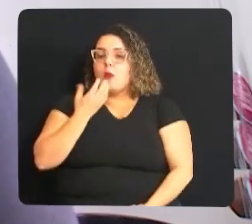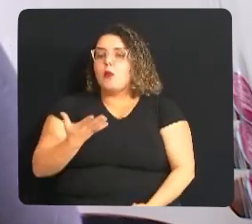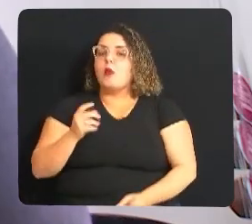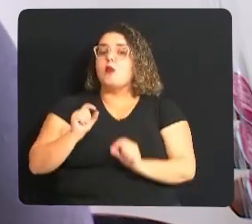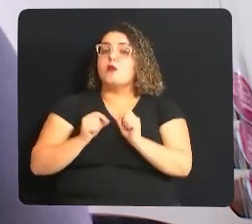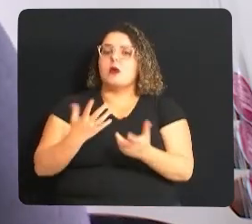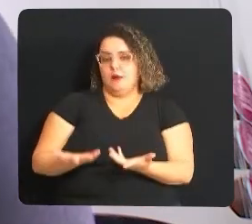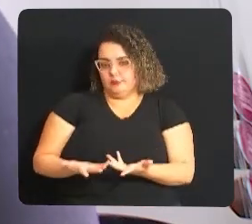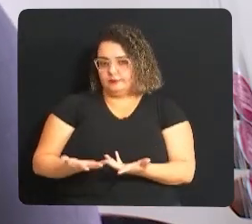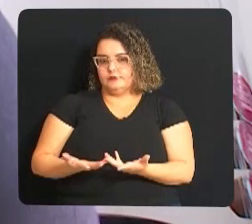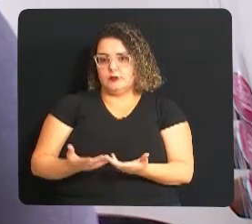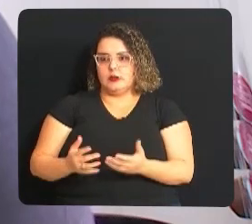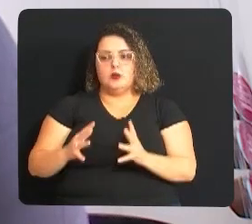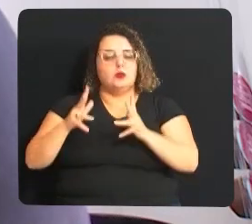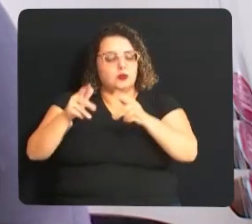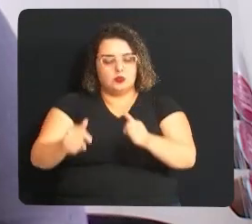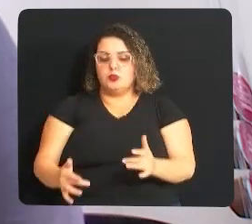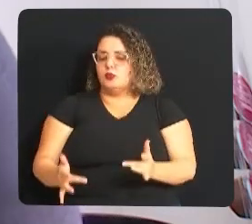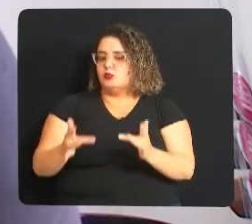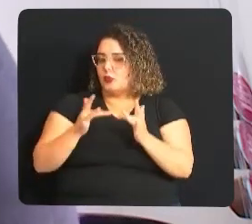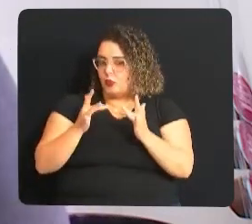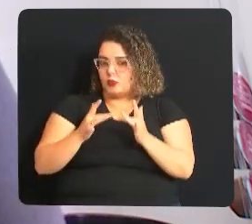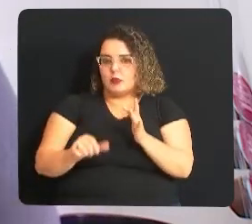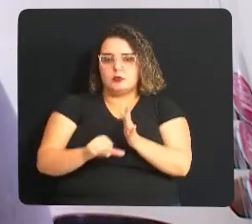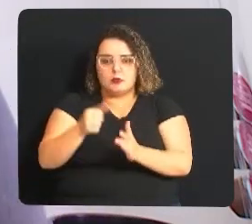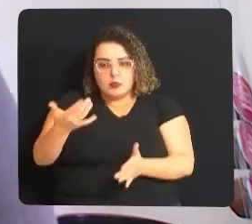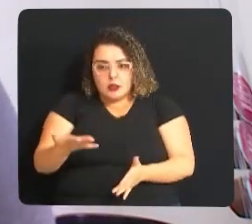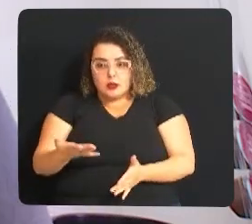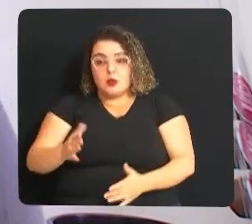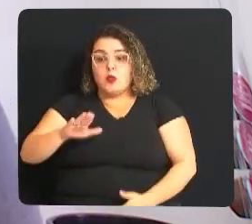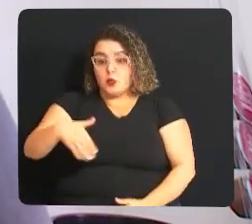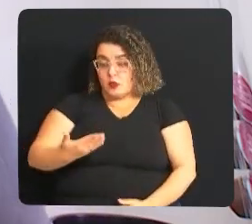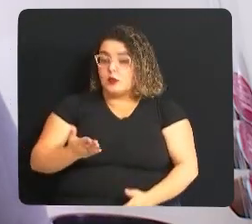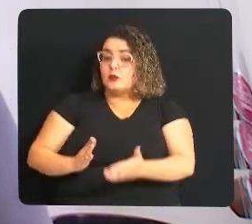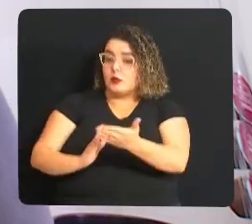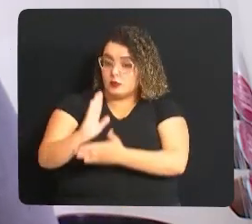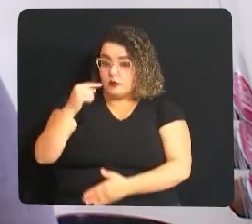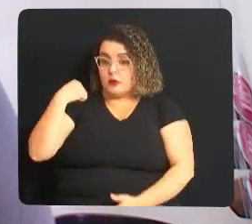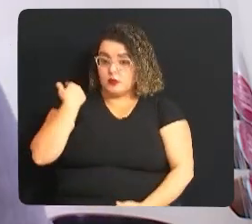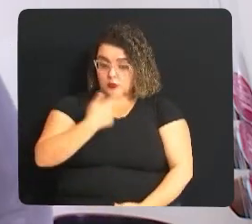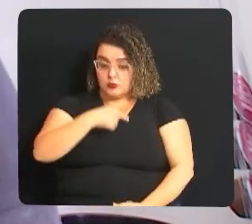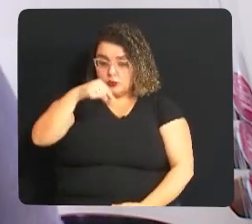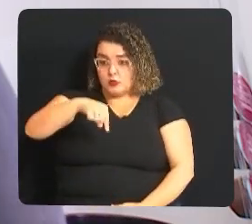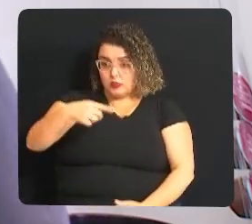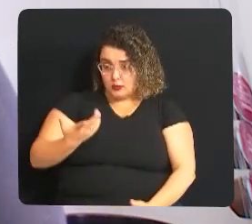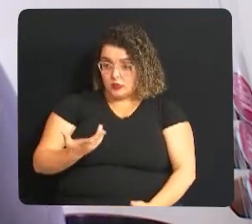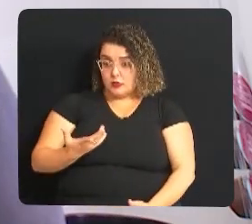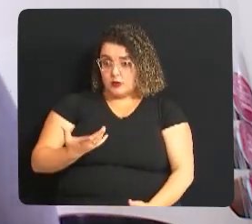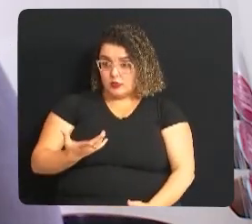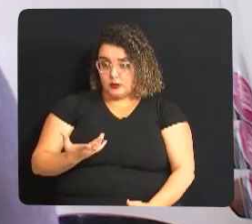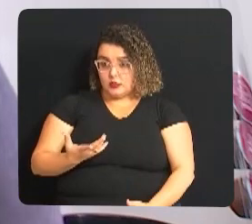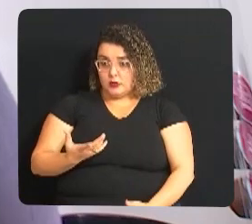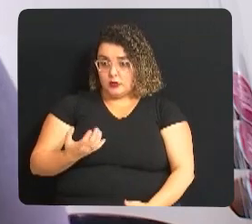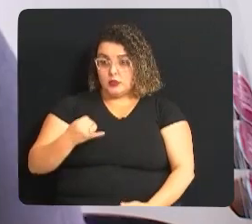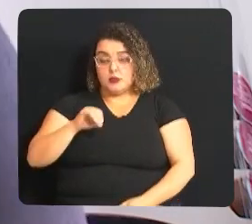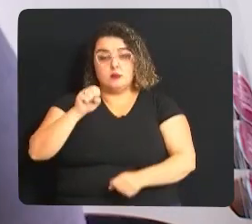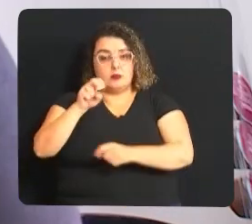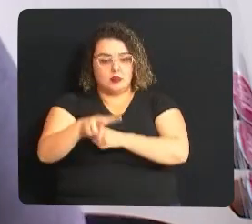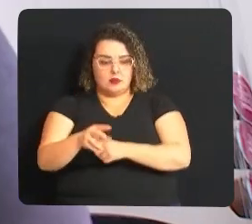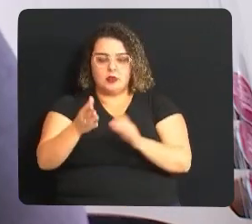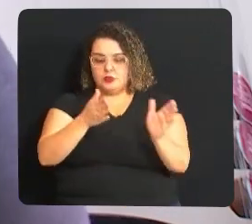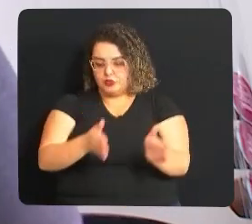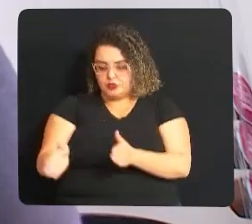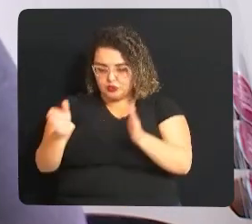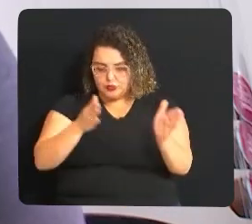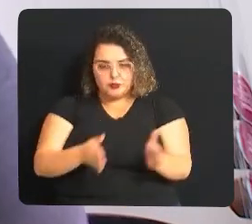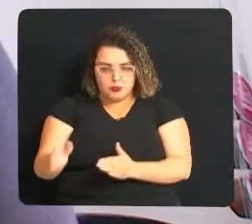esse primeiro contato da entrevista, assim que ele foi aprovado conosco, nós fazemos também, se for para uma vaga para a área de produção, nós